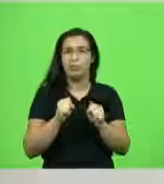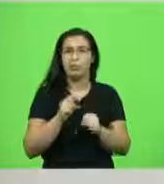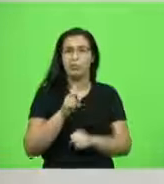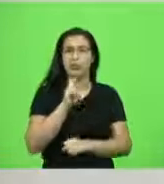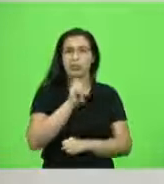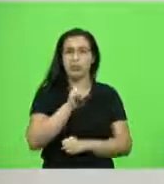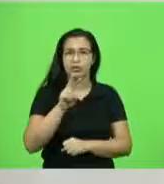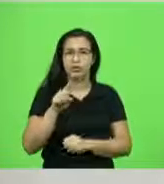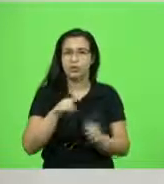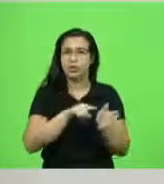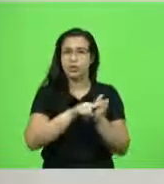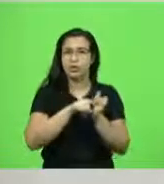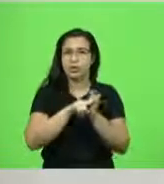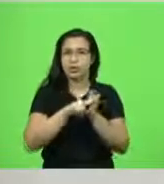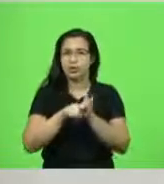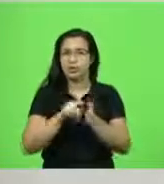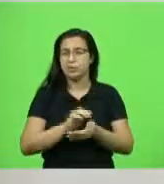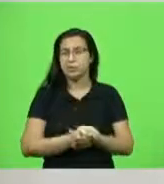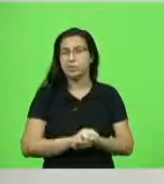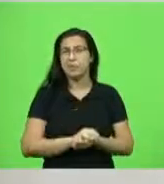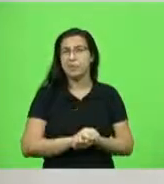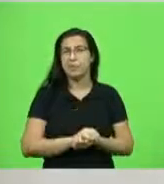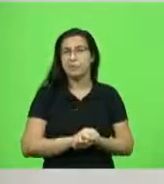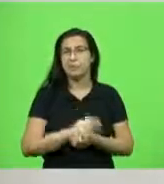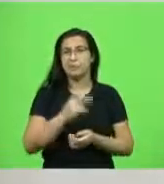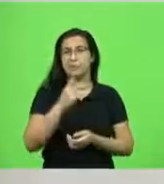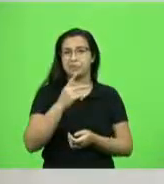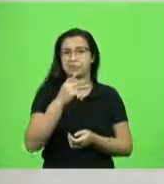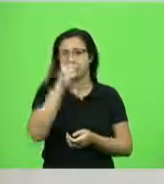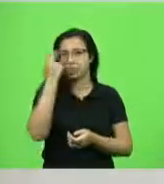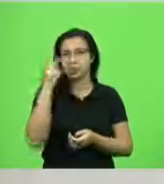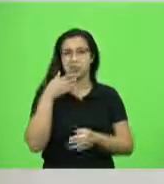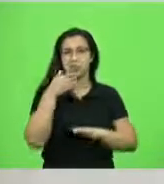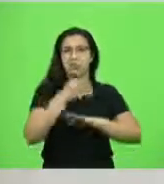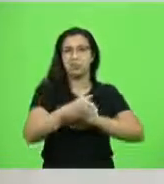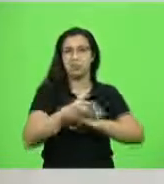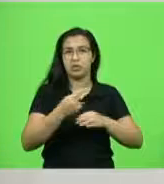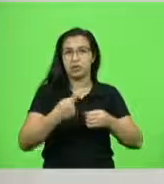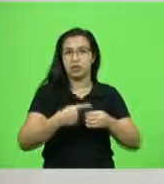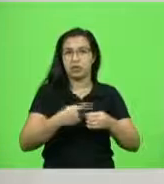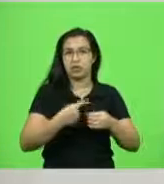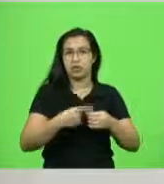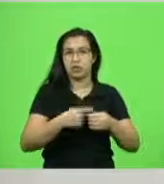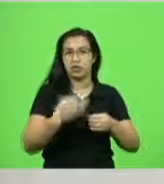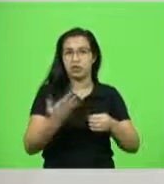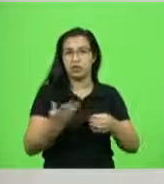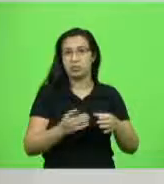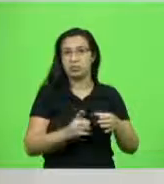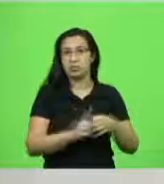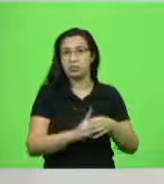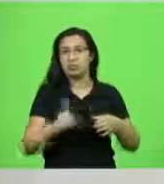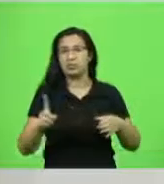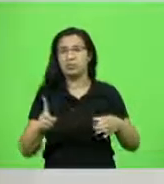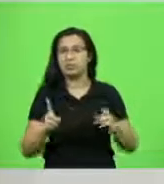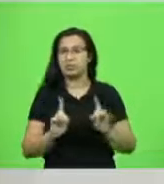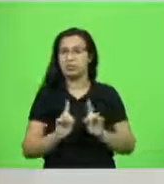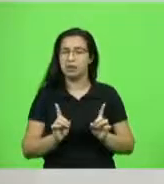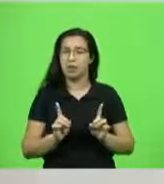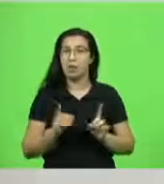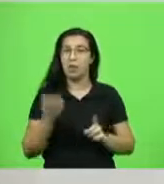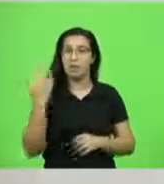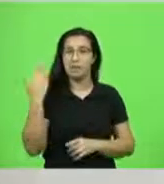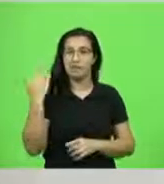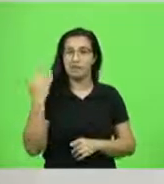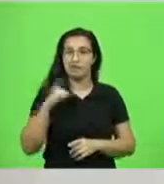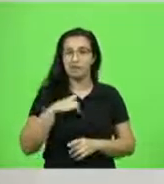precisamos monitorar. Ninguém pode entrar numa cidade e sair assim. Antigamente, existiam os